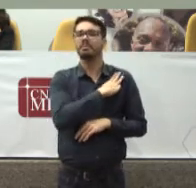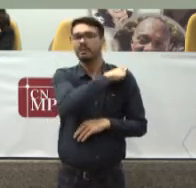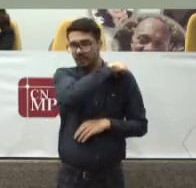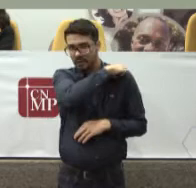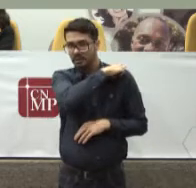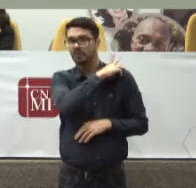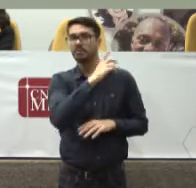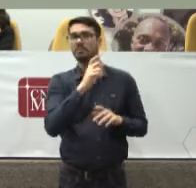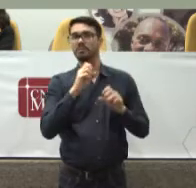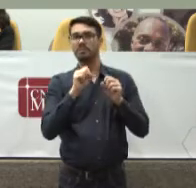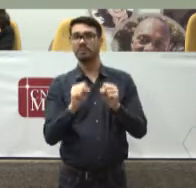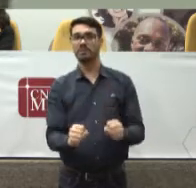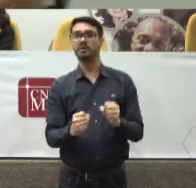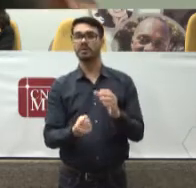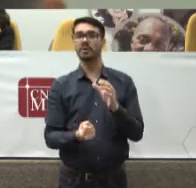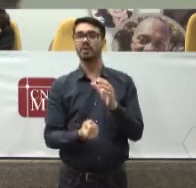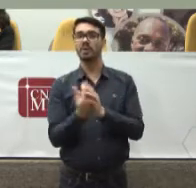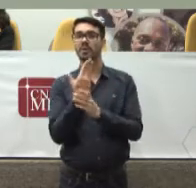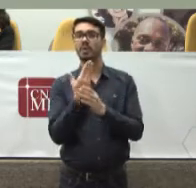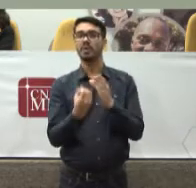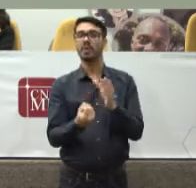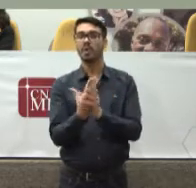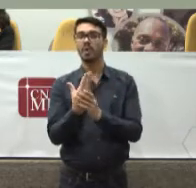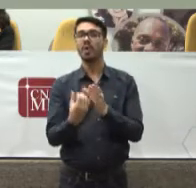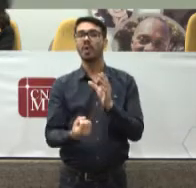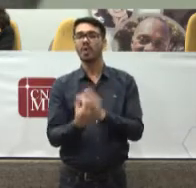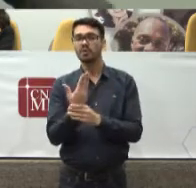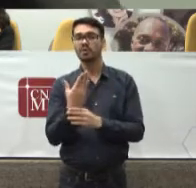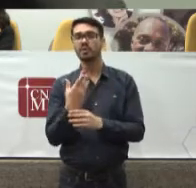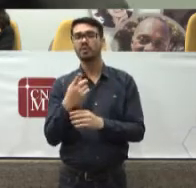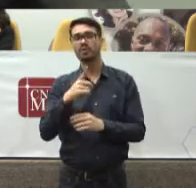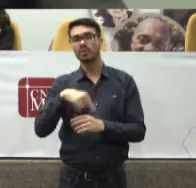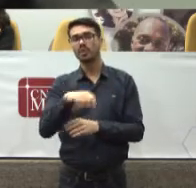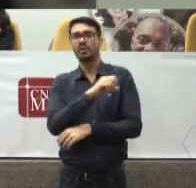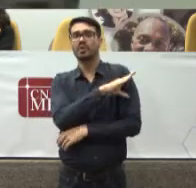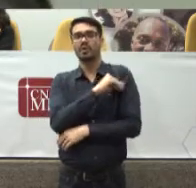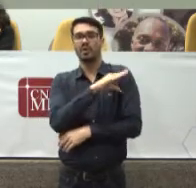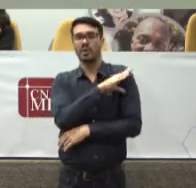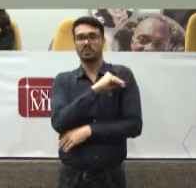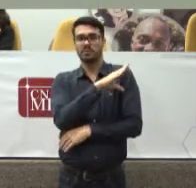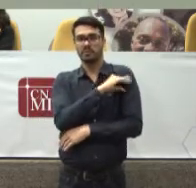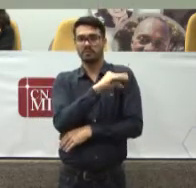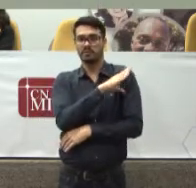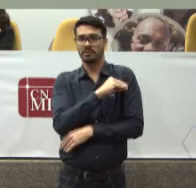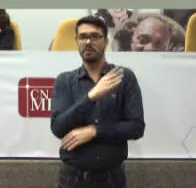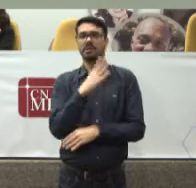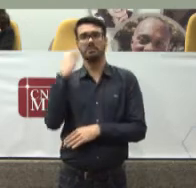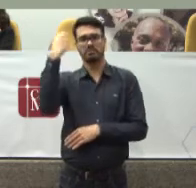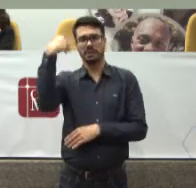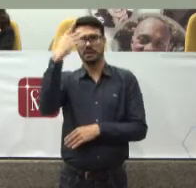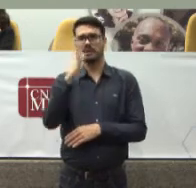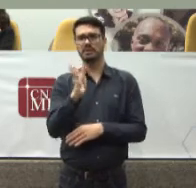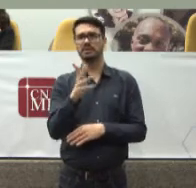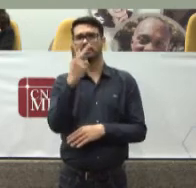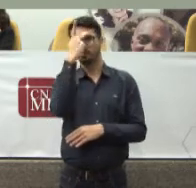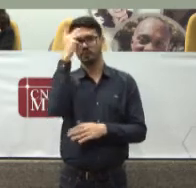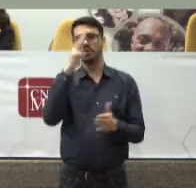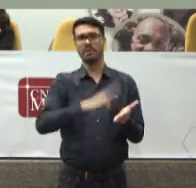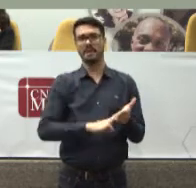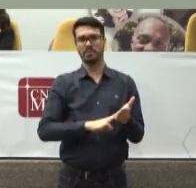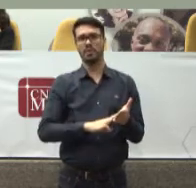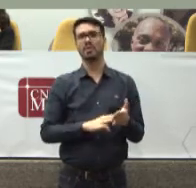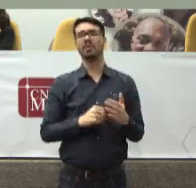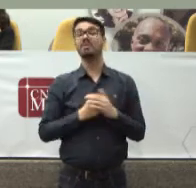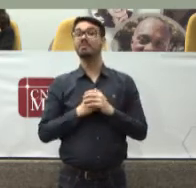Este comitê Alguns integrantes Que já tinham experiência Nas composições anteriores Mas